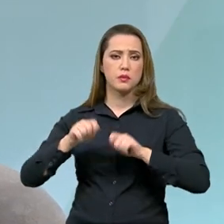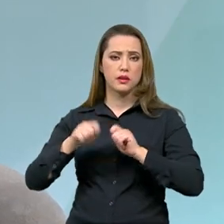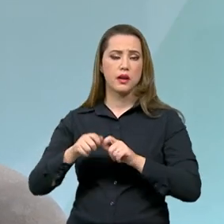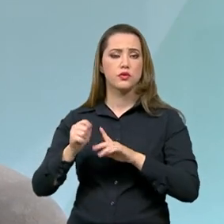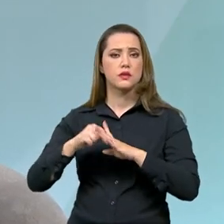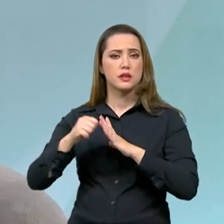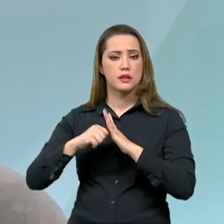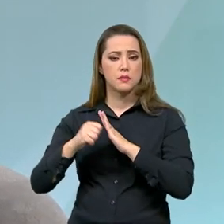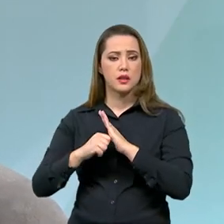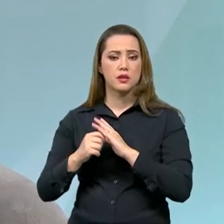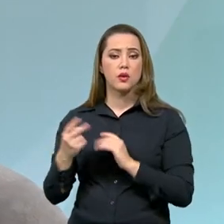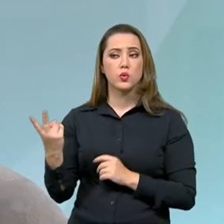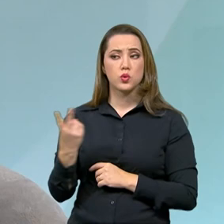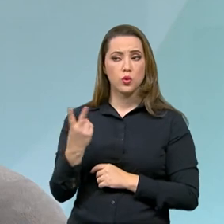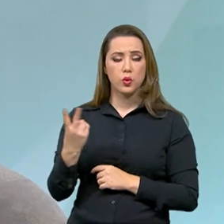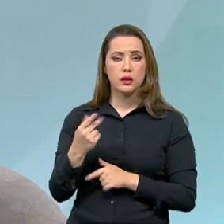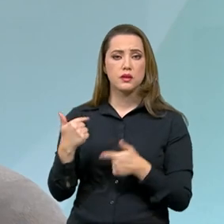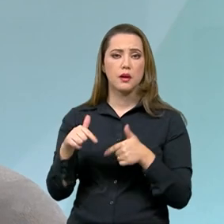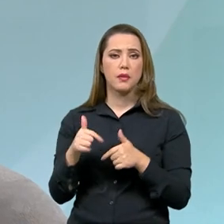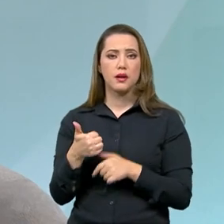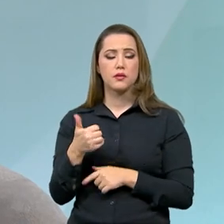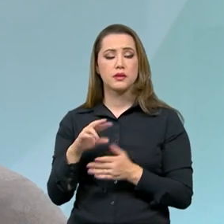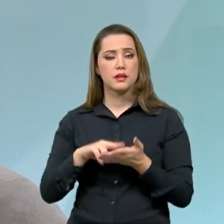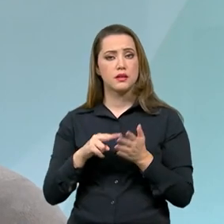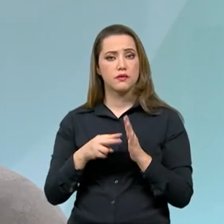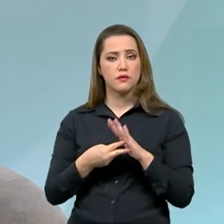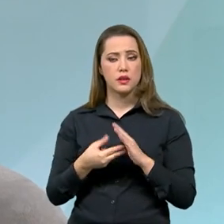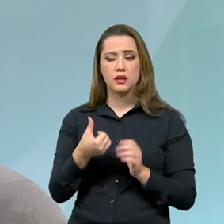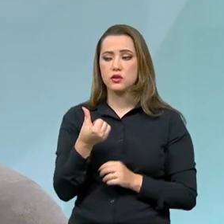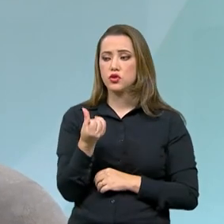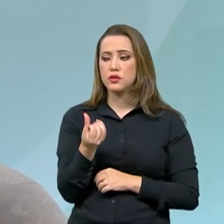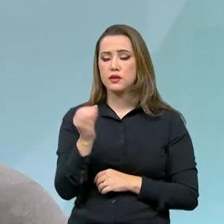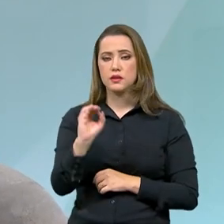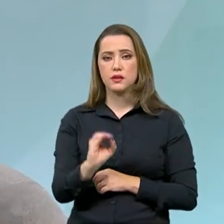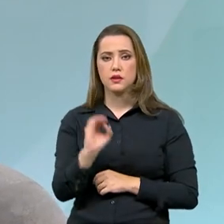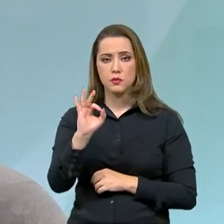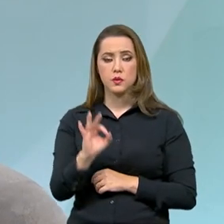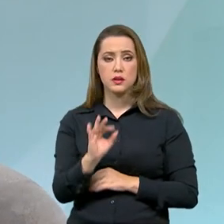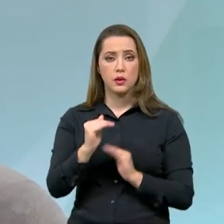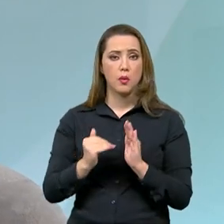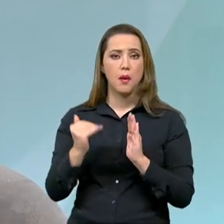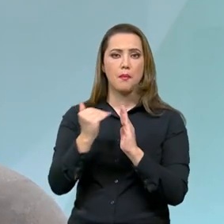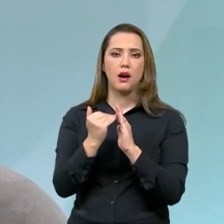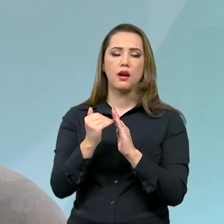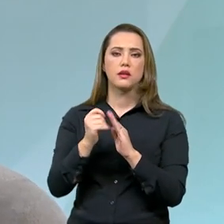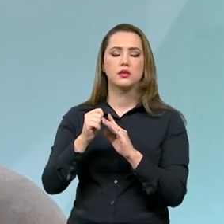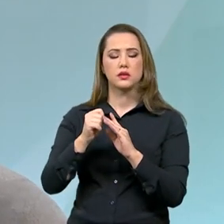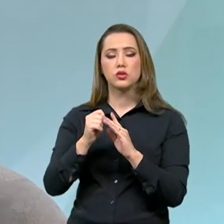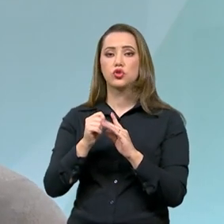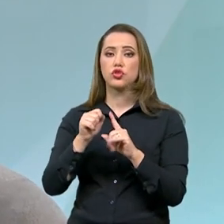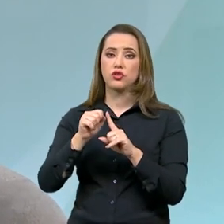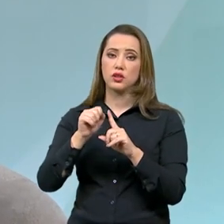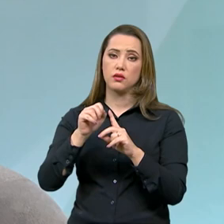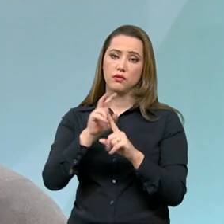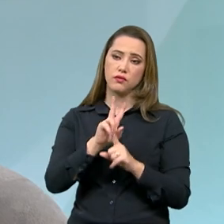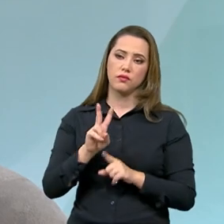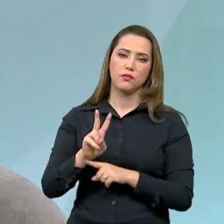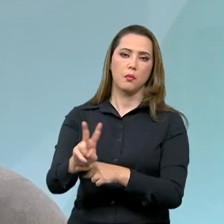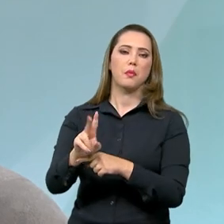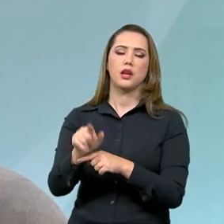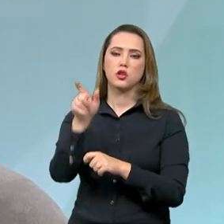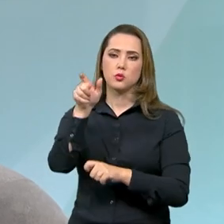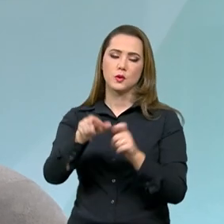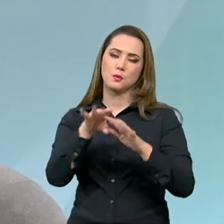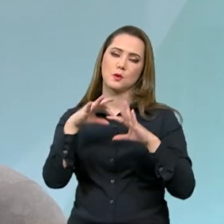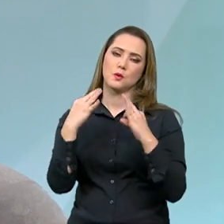financiamento. Então, no total, as duas medidas dão 16% a mais de capacidade de financiamento para as famílias. Então, isso é muito legal. A gente acha que vai ter um efeito